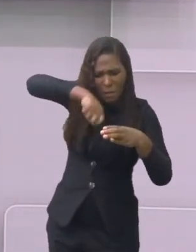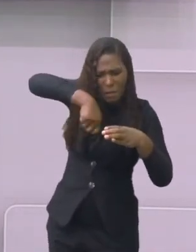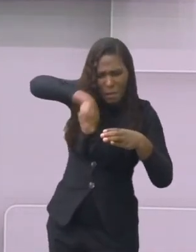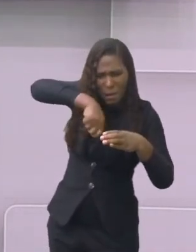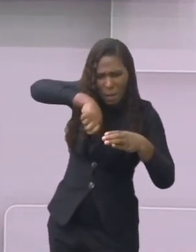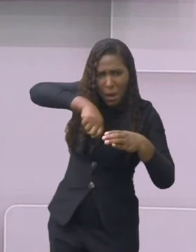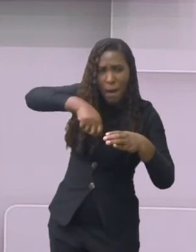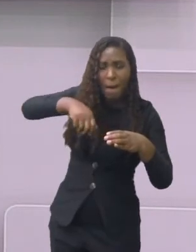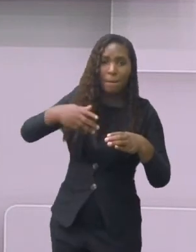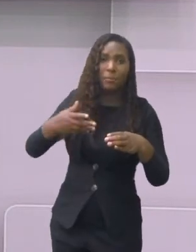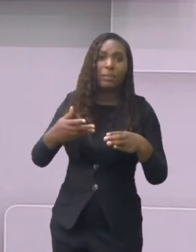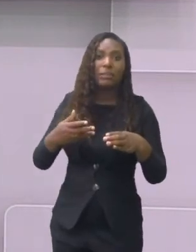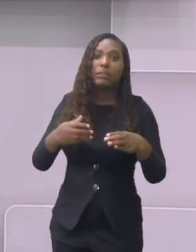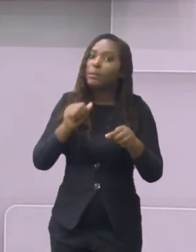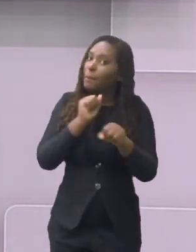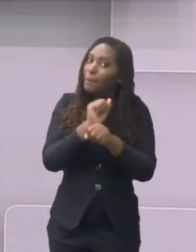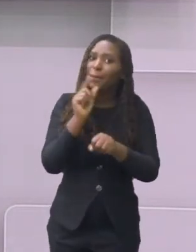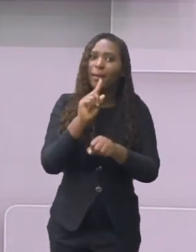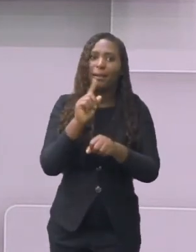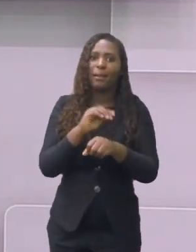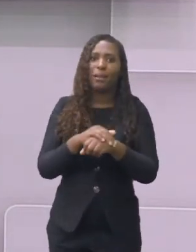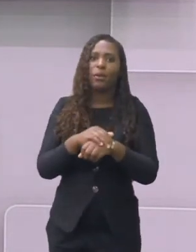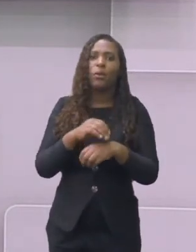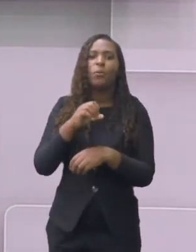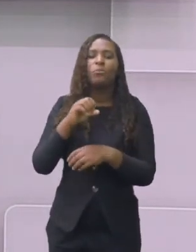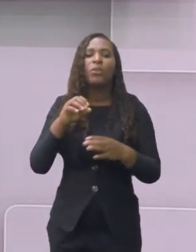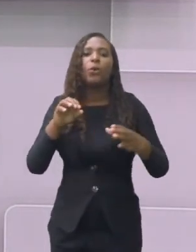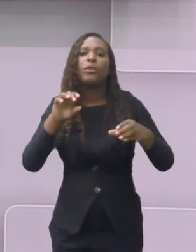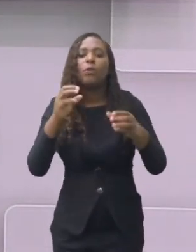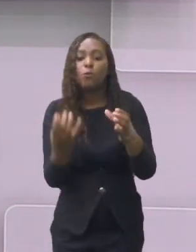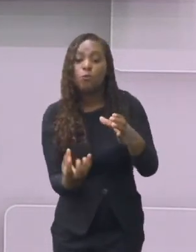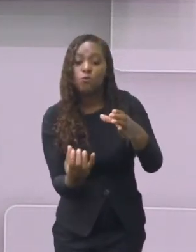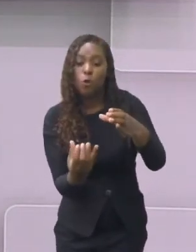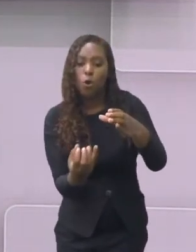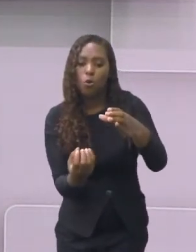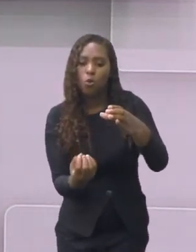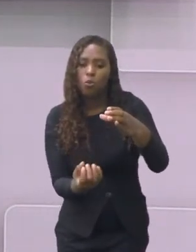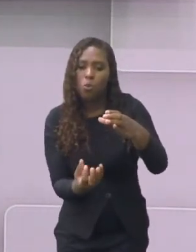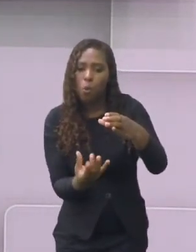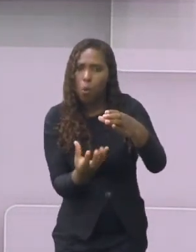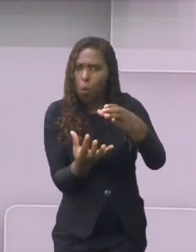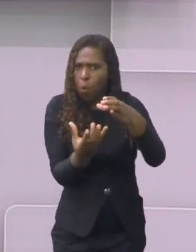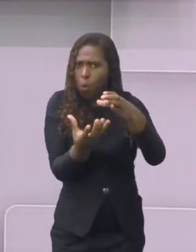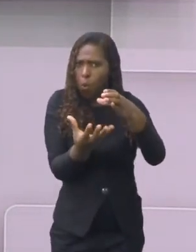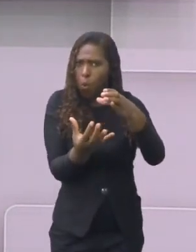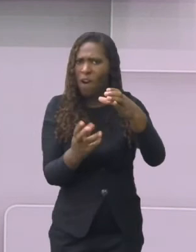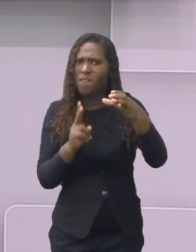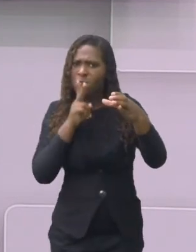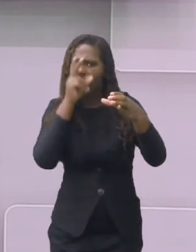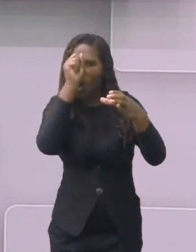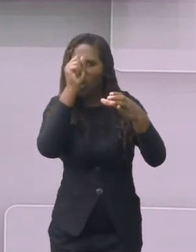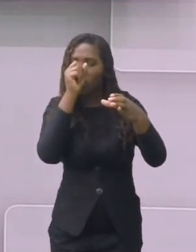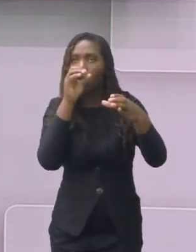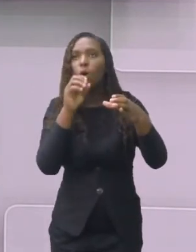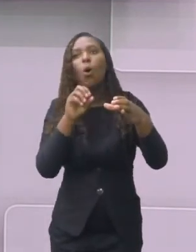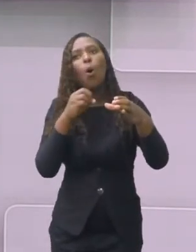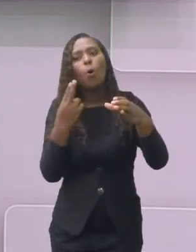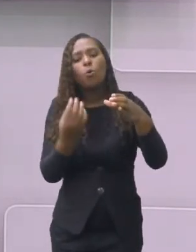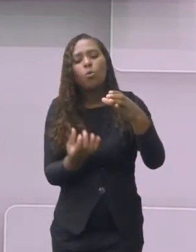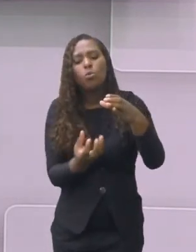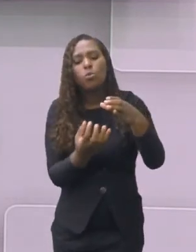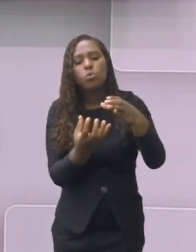sua receita. Então, siga o modo de preparo, se você está lendo uma receita. Ou